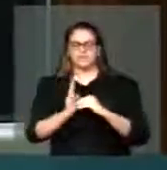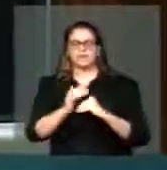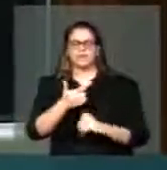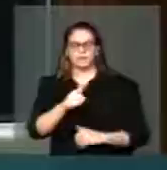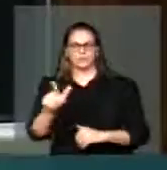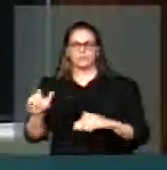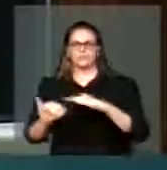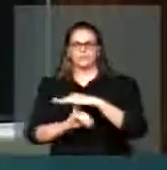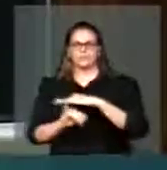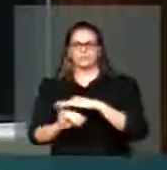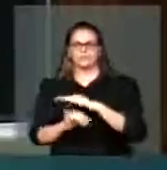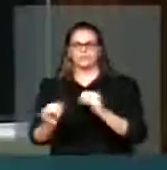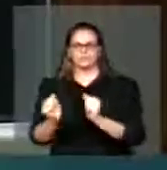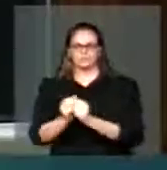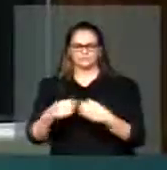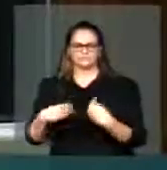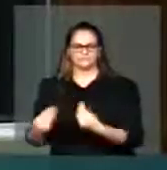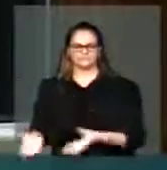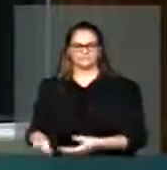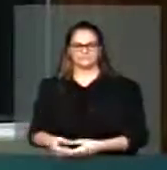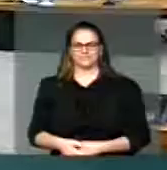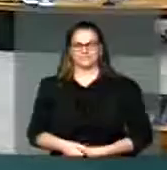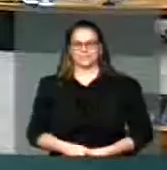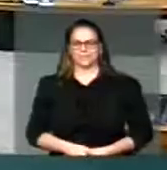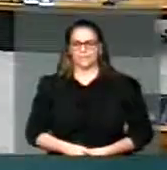instituições. Muito obrigado, nobre deputado.